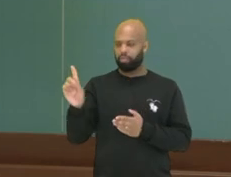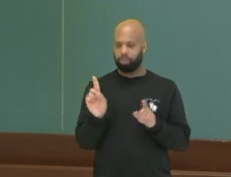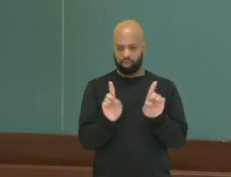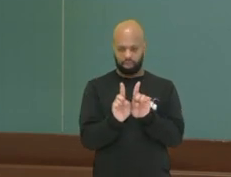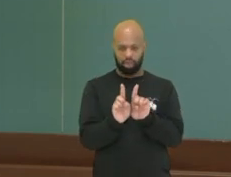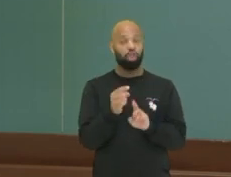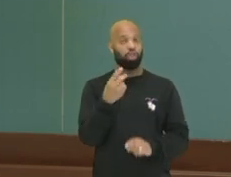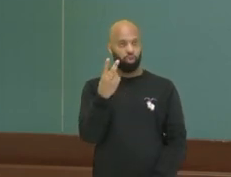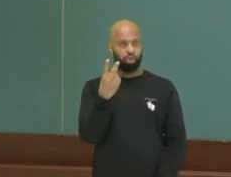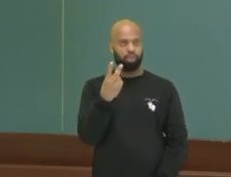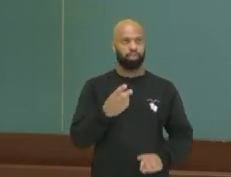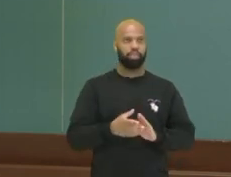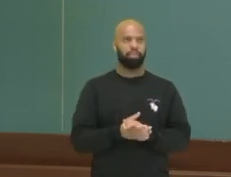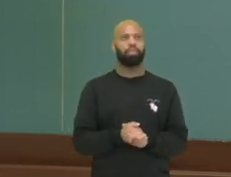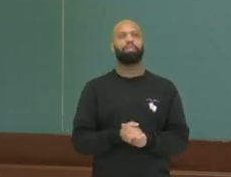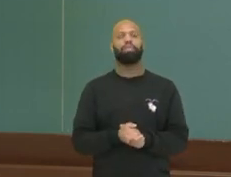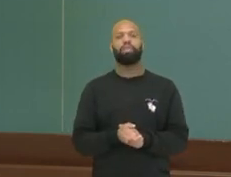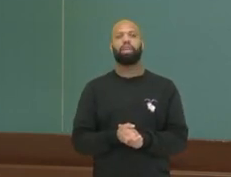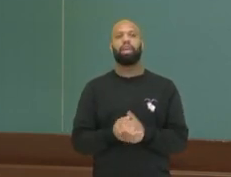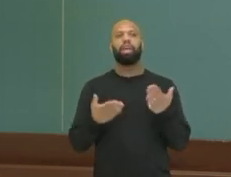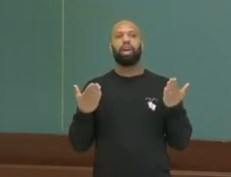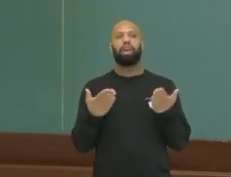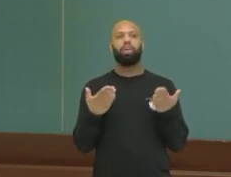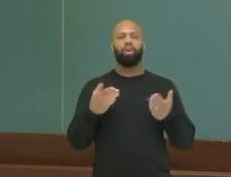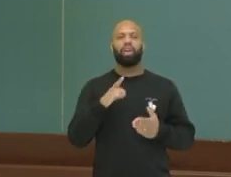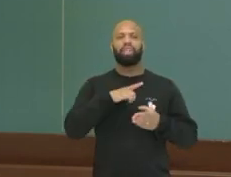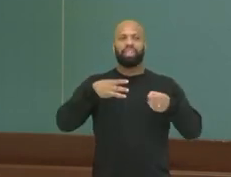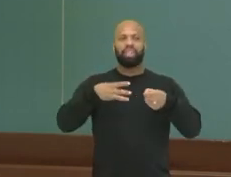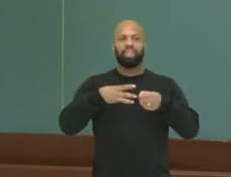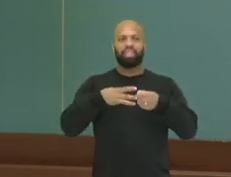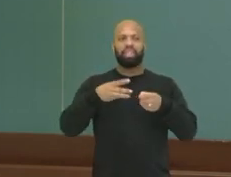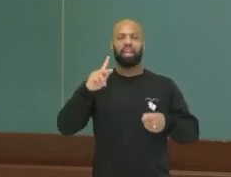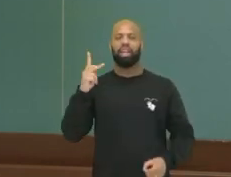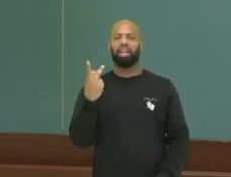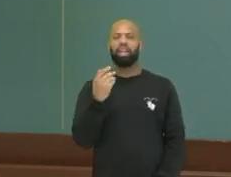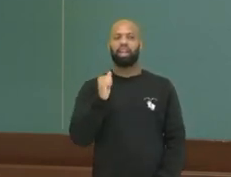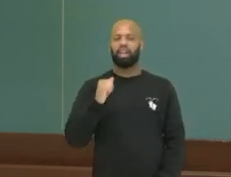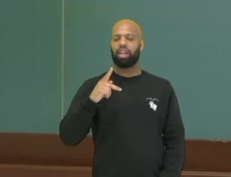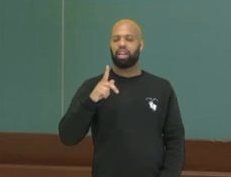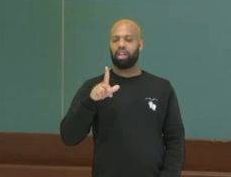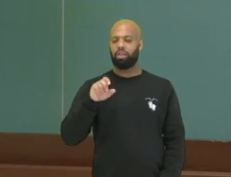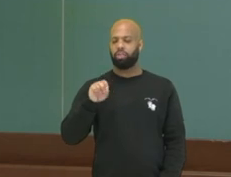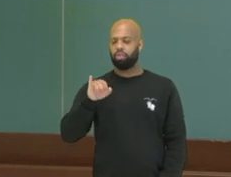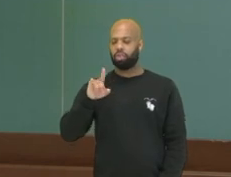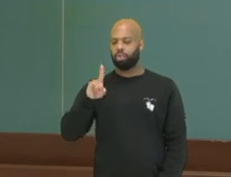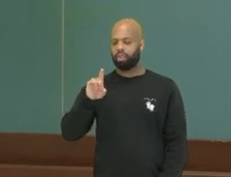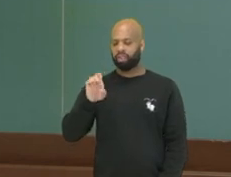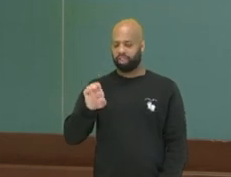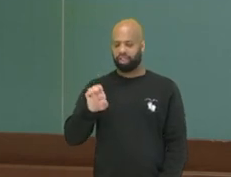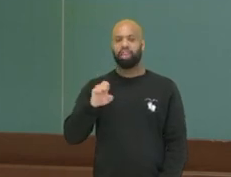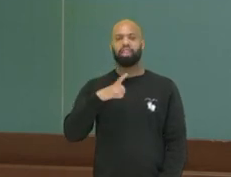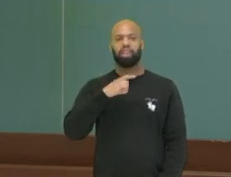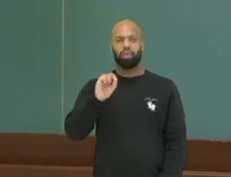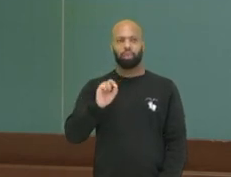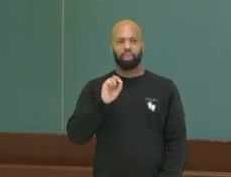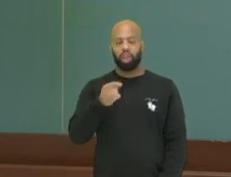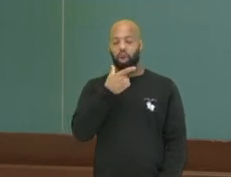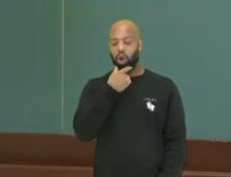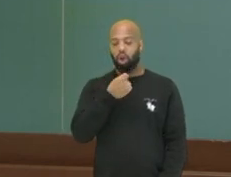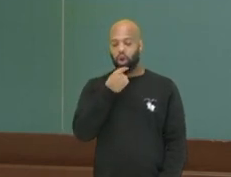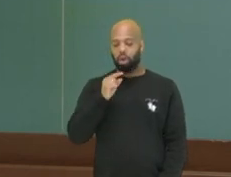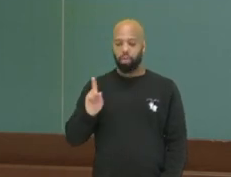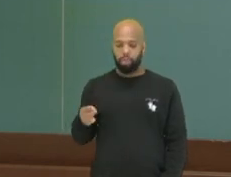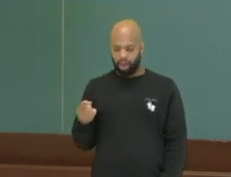cromossomos homólogos. A célula haploide, então, espermatozoide, é uma célula